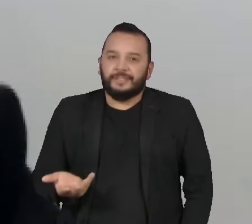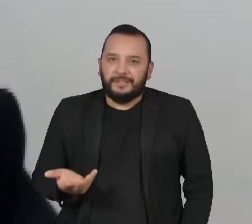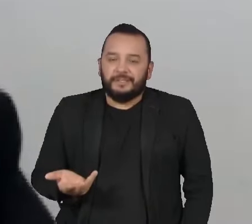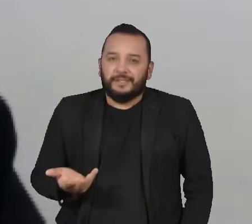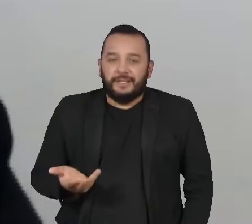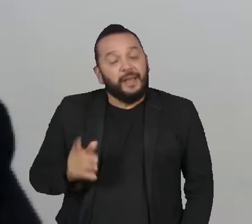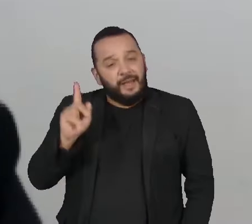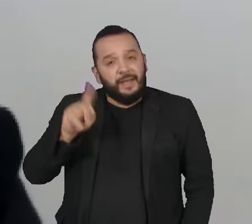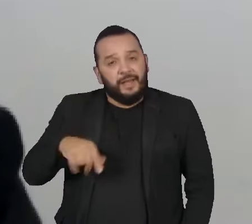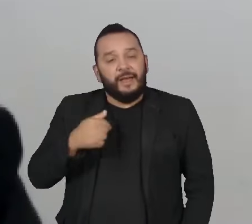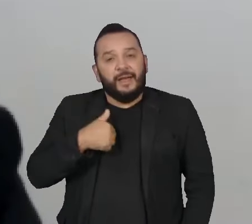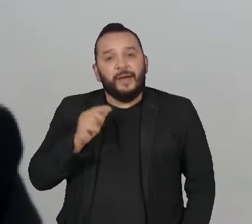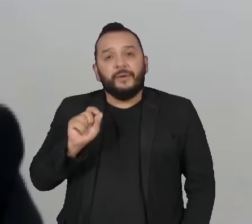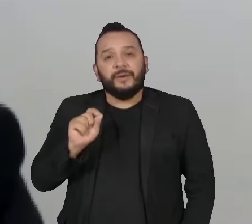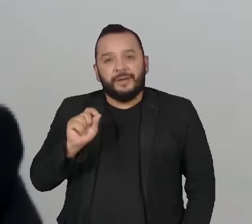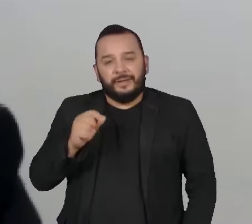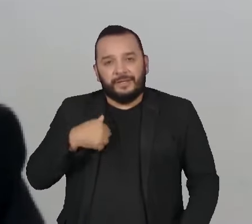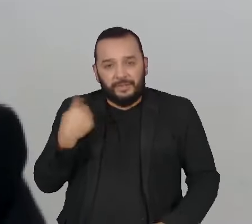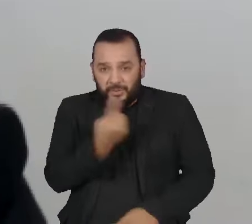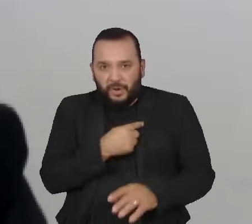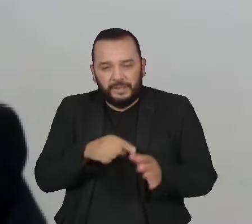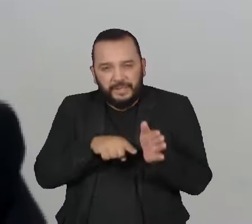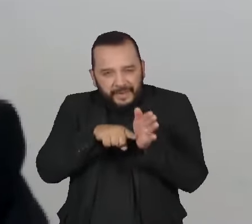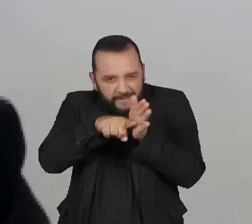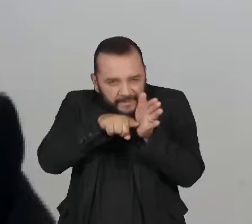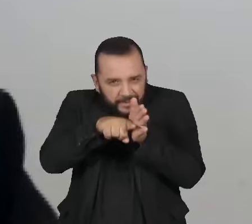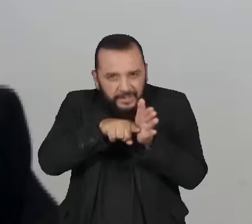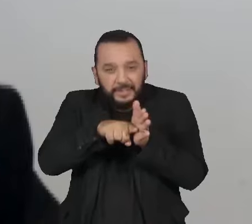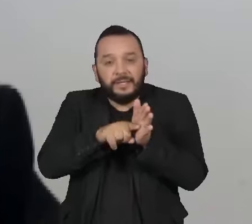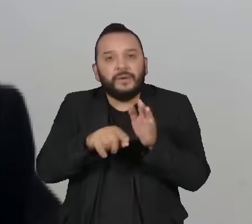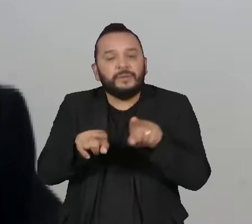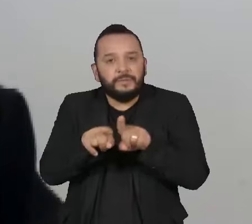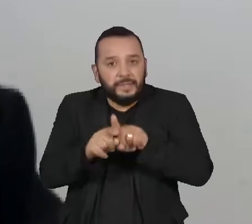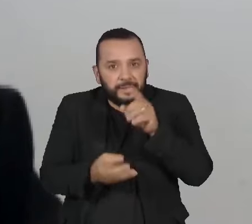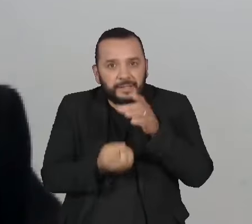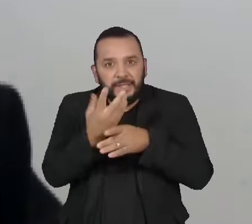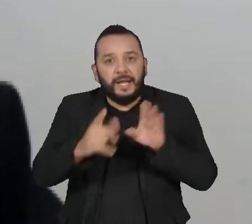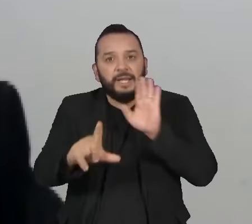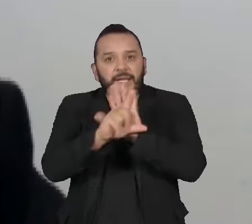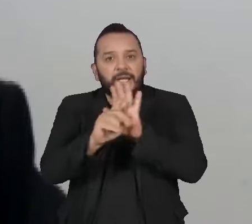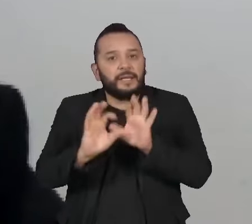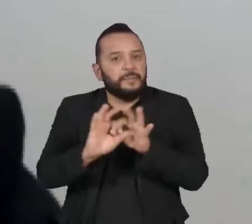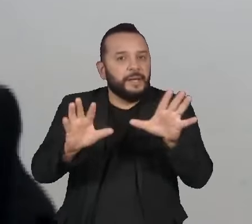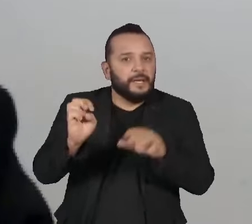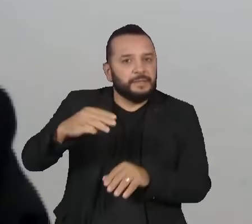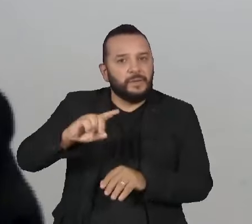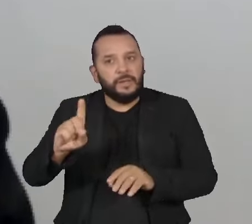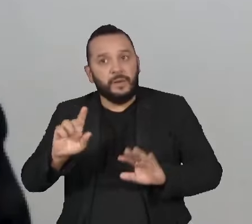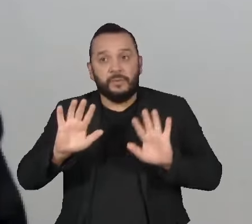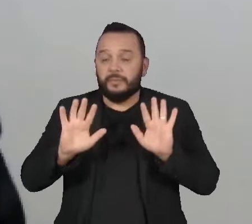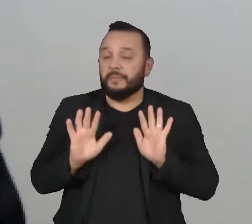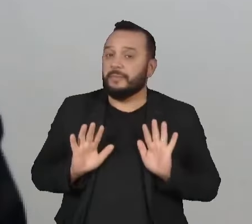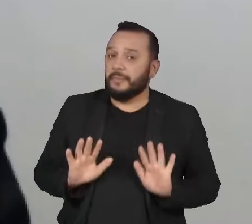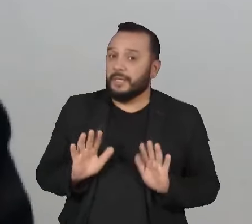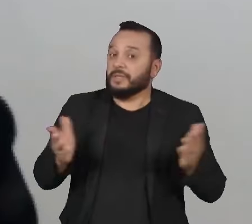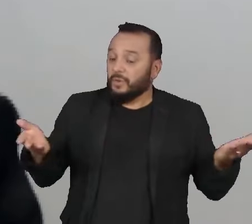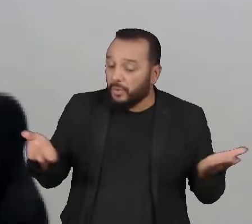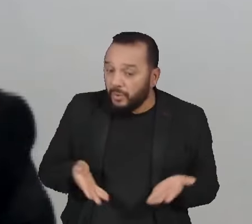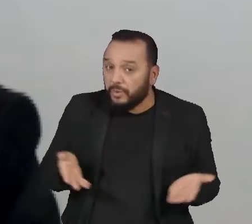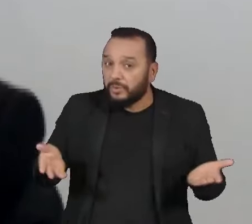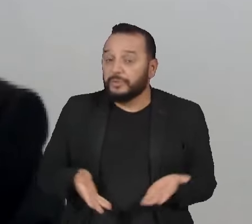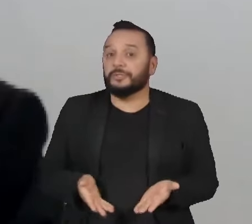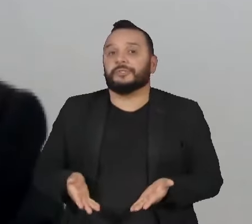um dos objetos dessa regulamentação, dessa legalização. No entanto, na situação atual,